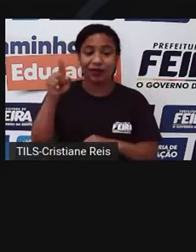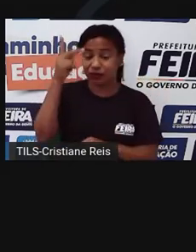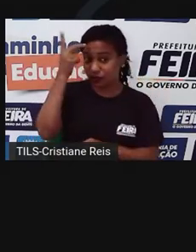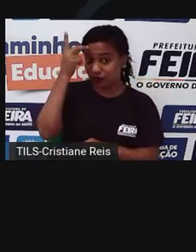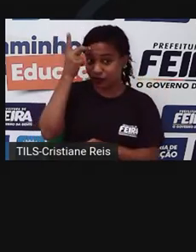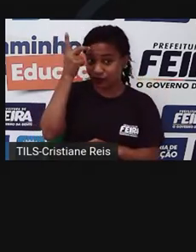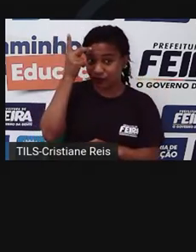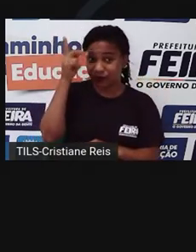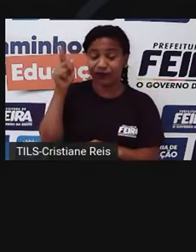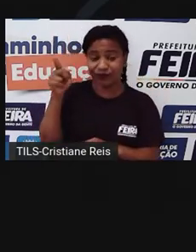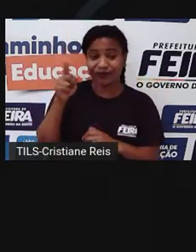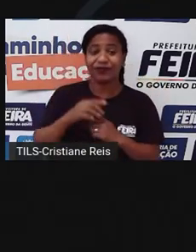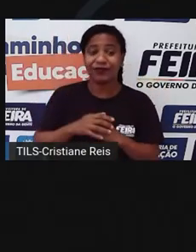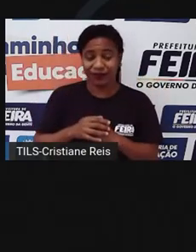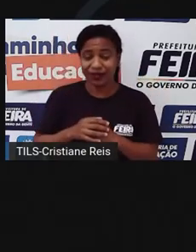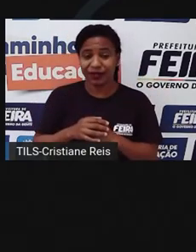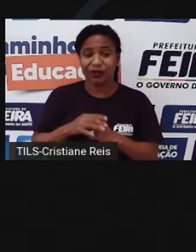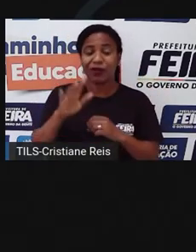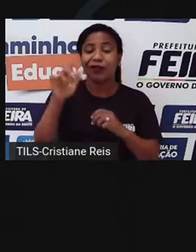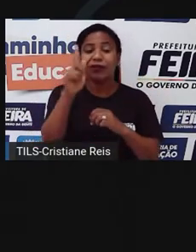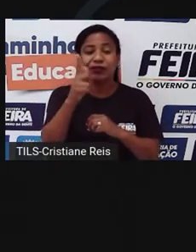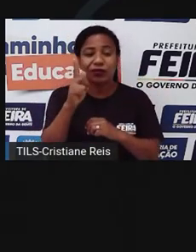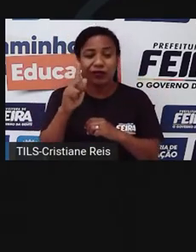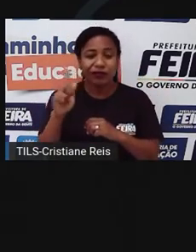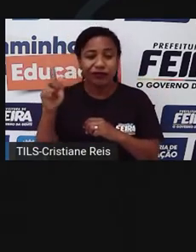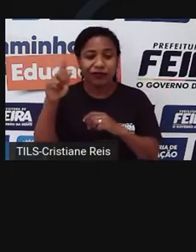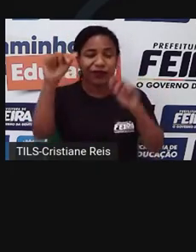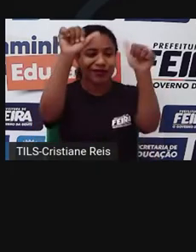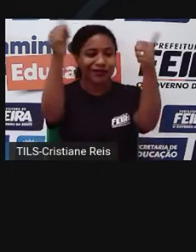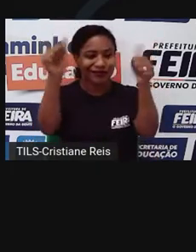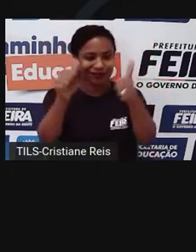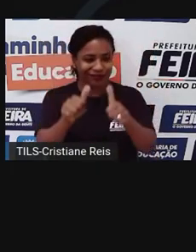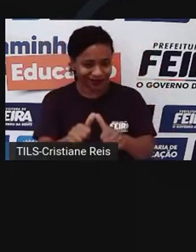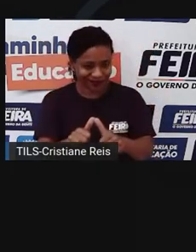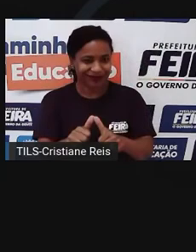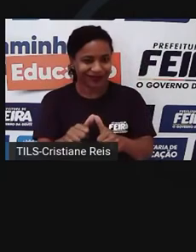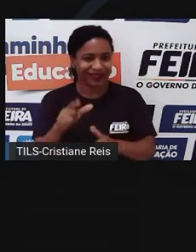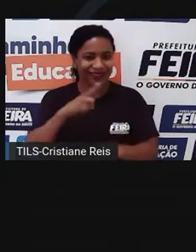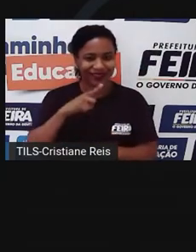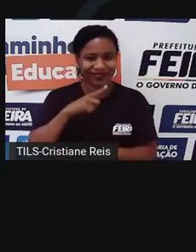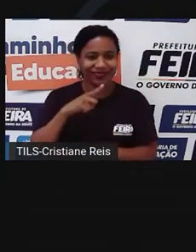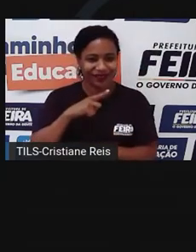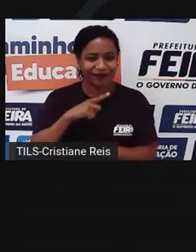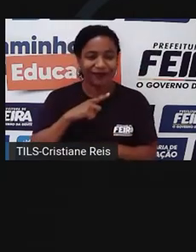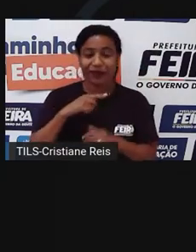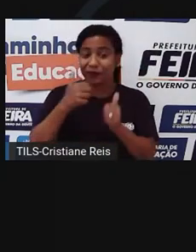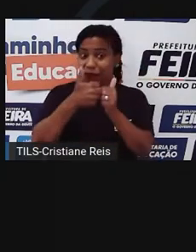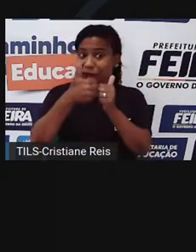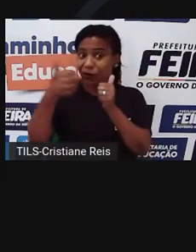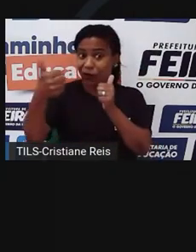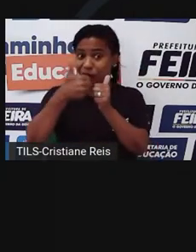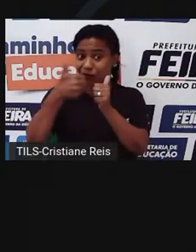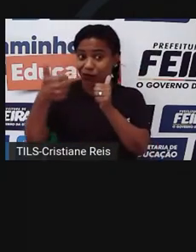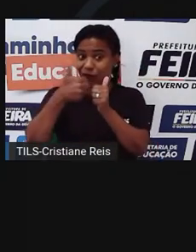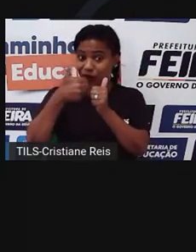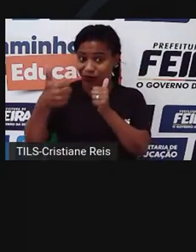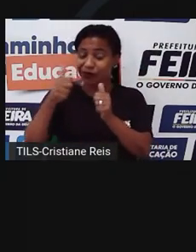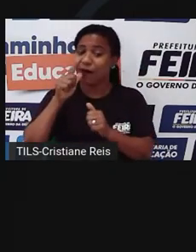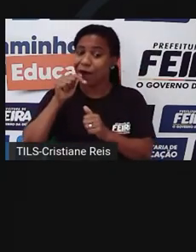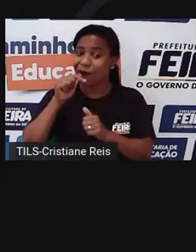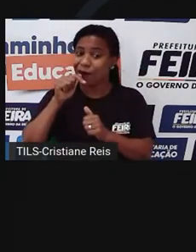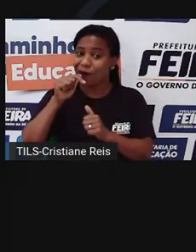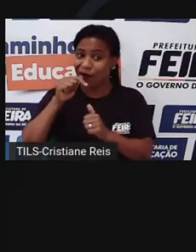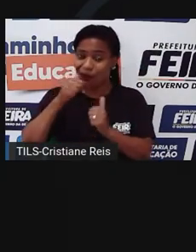região que está geograficamente na alça de subsidência de Hadley e chove a cântaros. Então